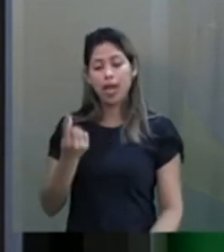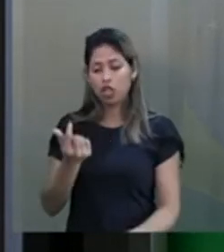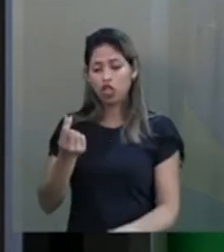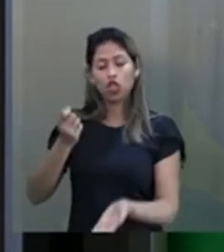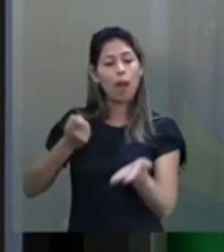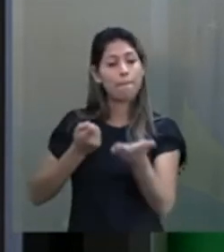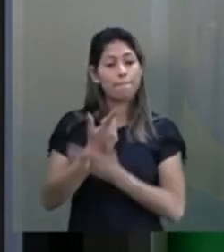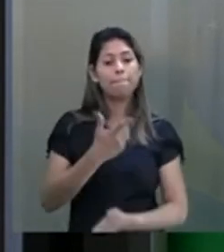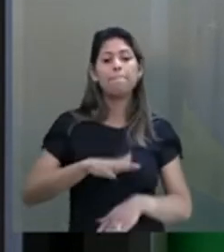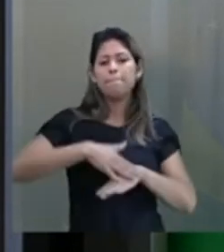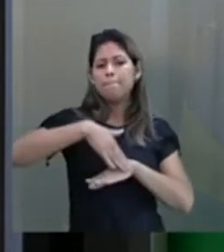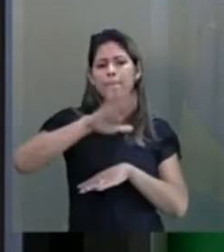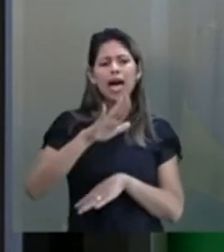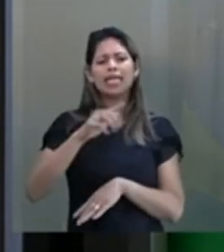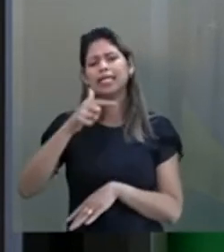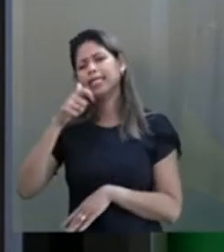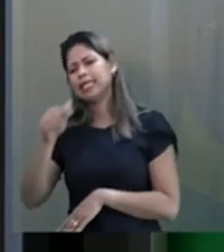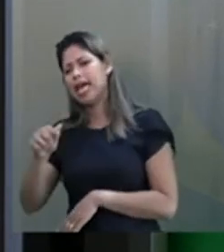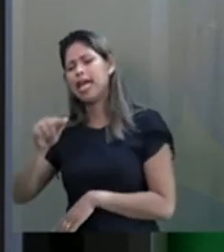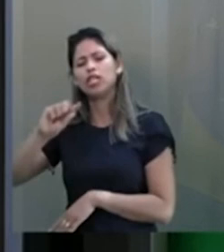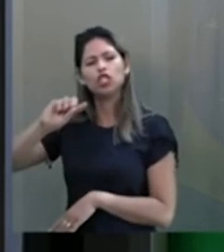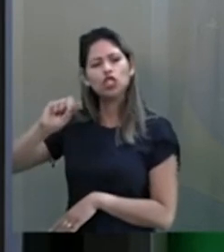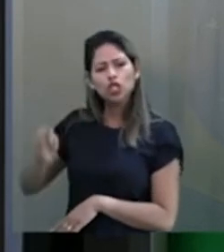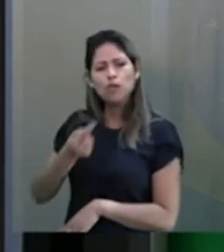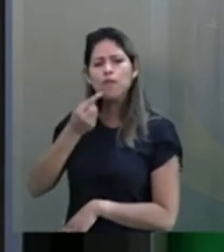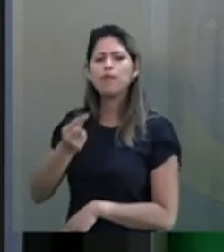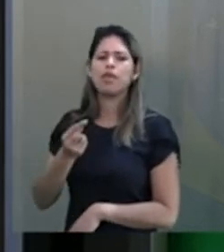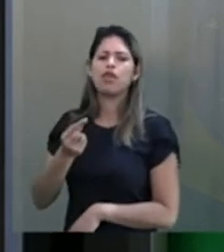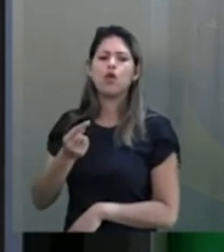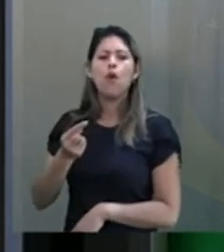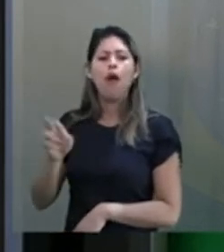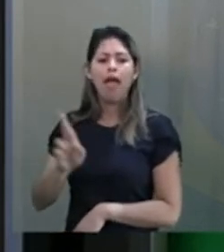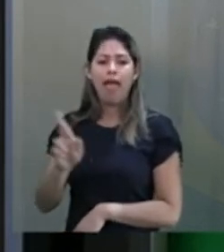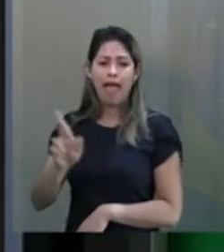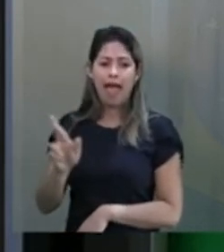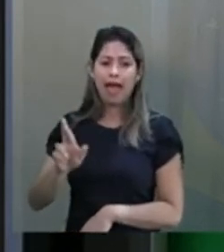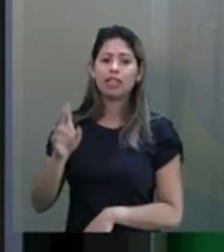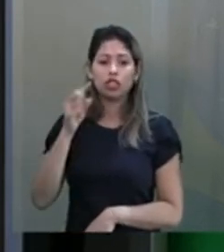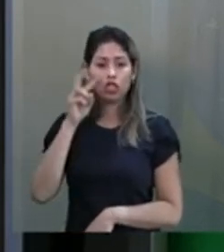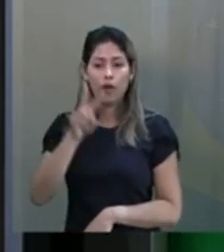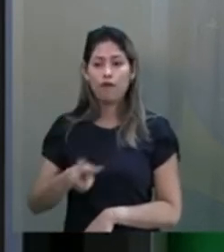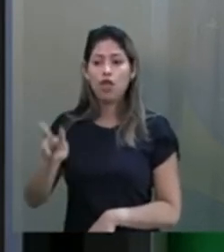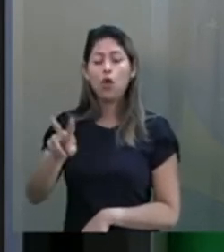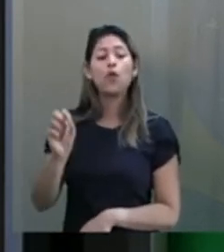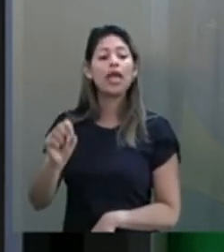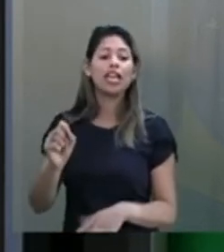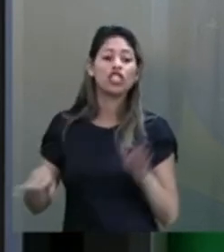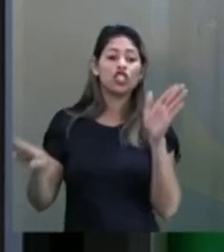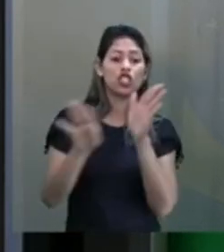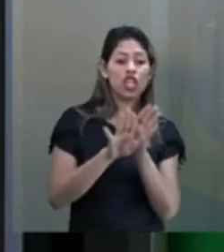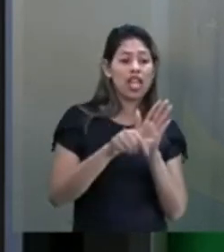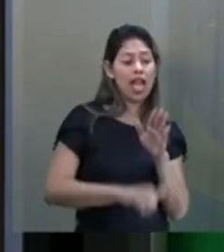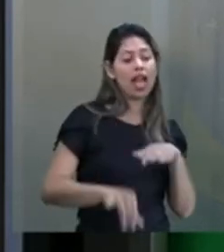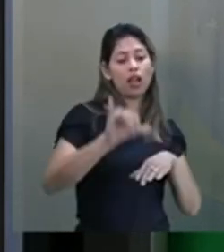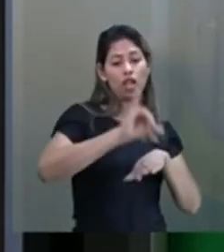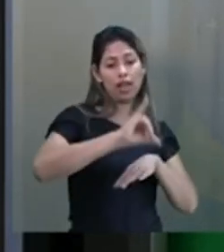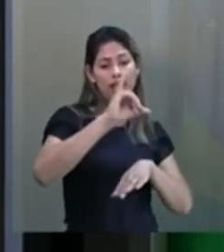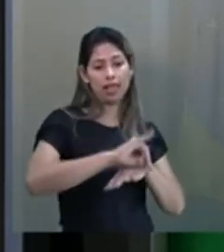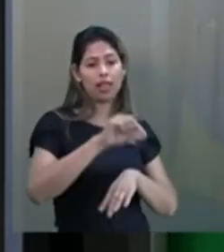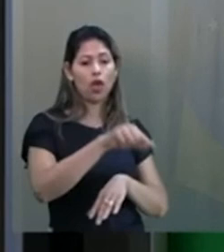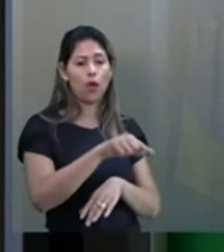já é o sujeito que ganha em média 7 mil reais. Se você passar para o plano piloto de Brasília, essa média passa para 15 mil reais. Isso é